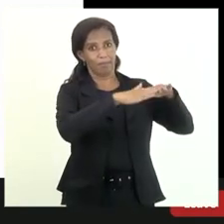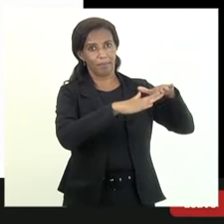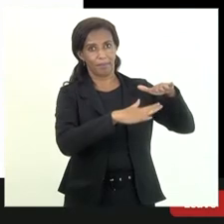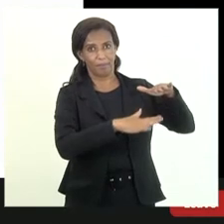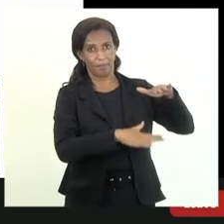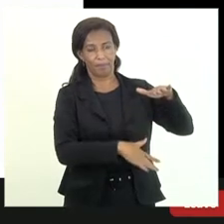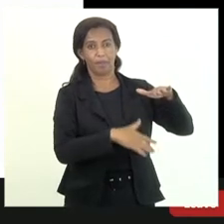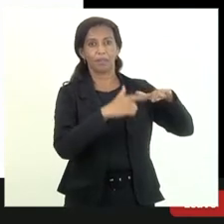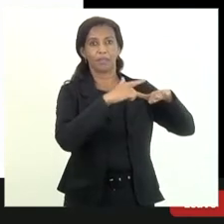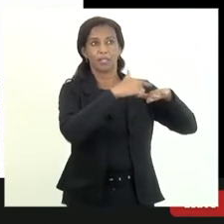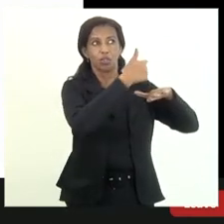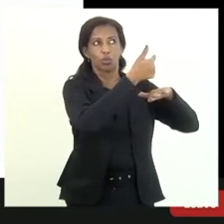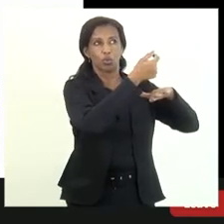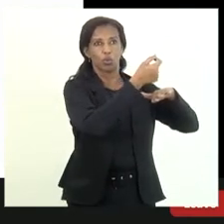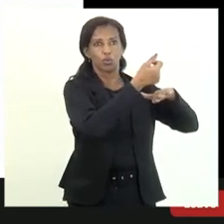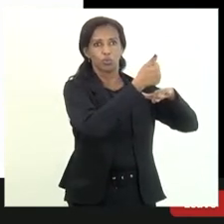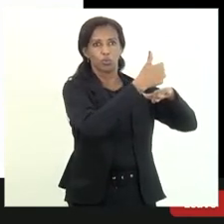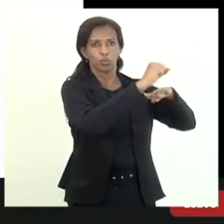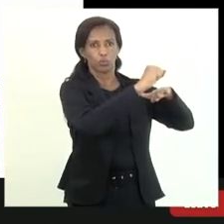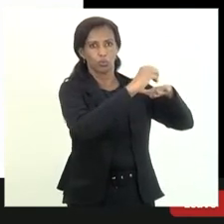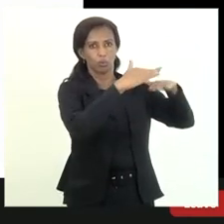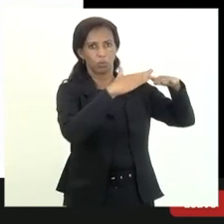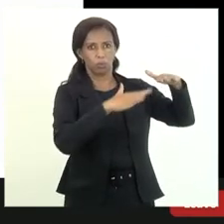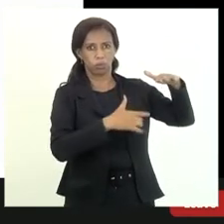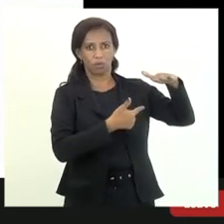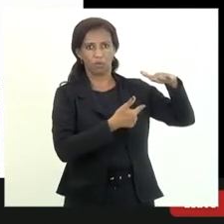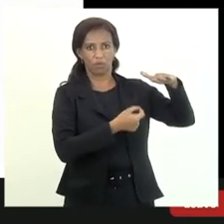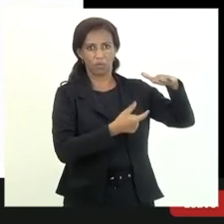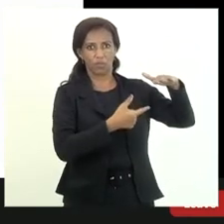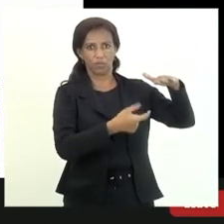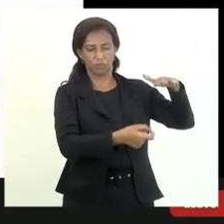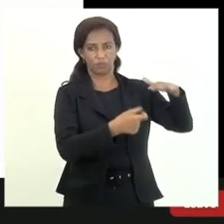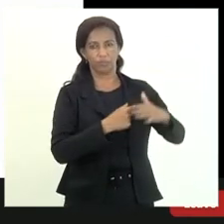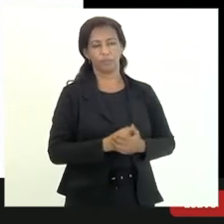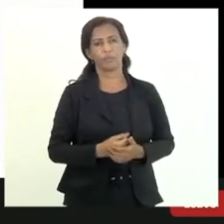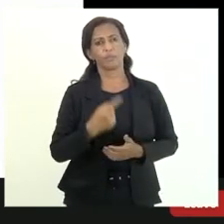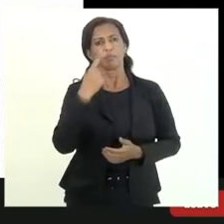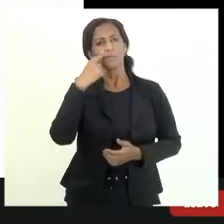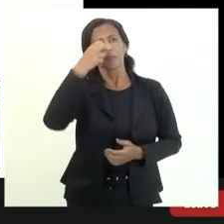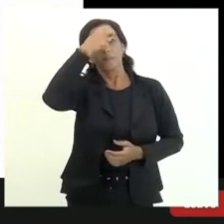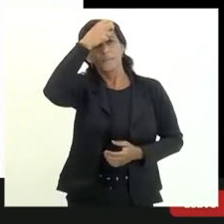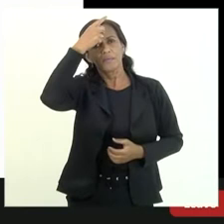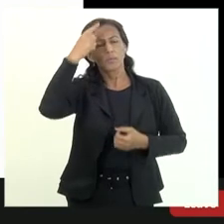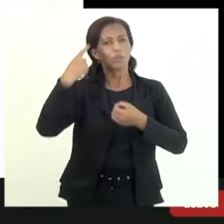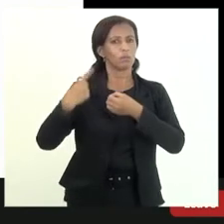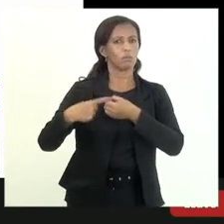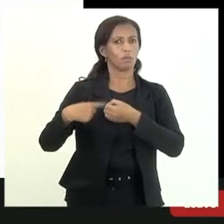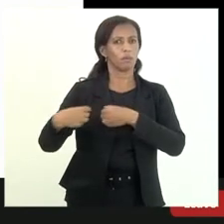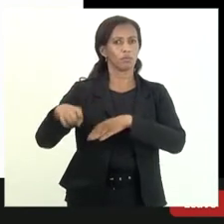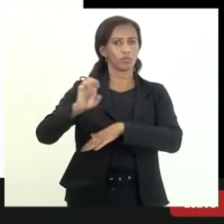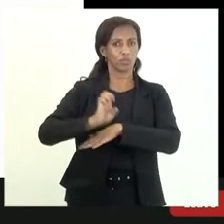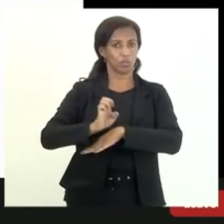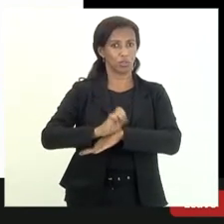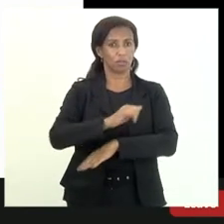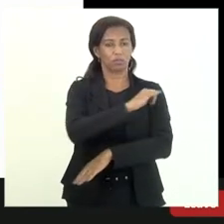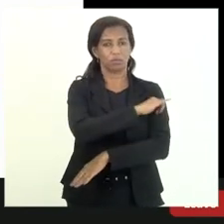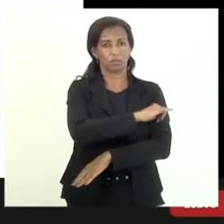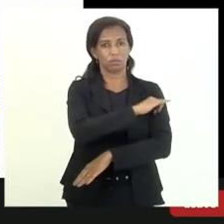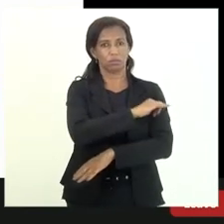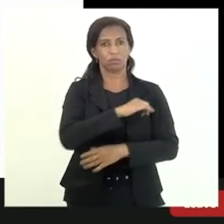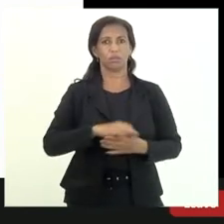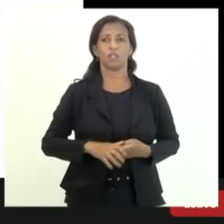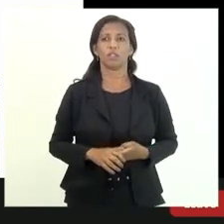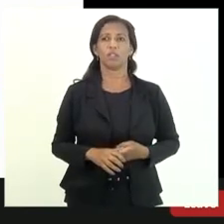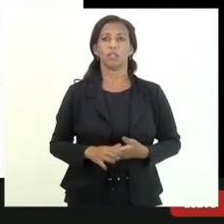2018 até 2020 e eu peguei alguns municípios também do estado do Rio de Janeiro alguns municípios que tem uma